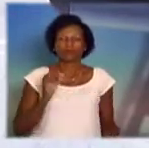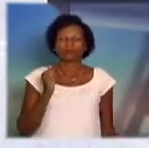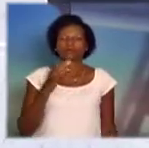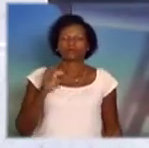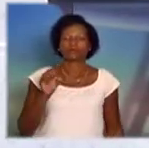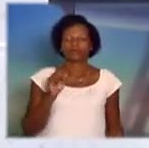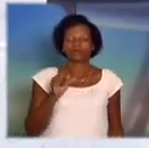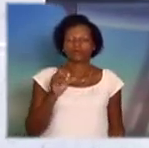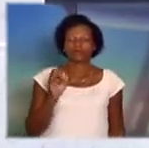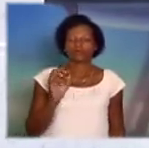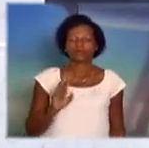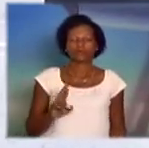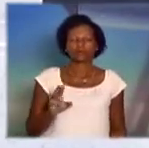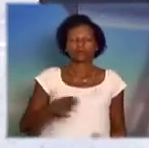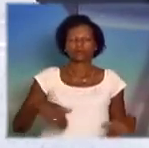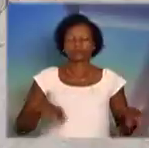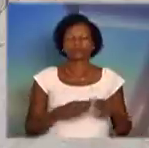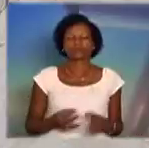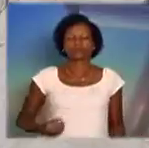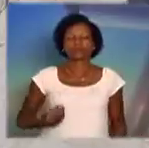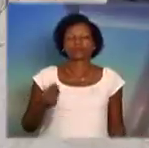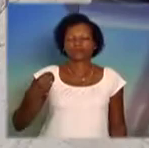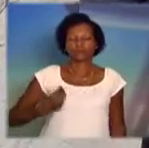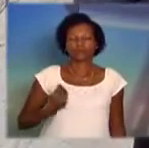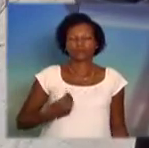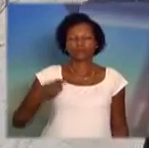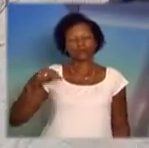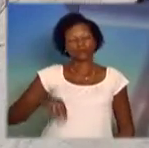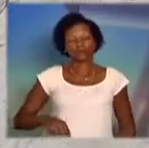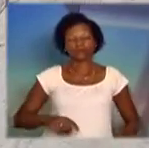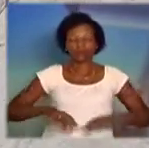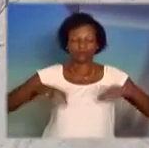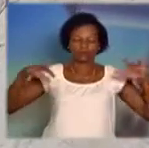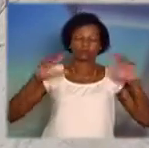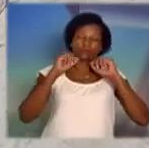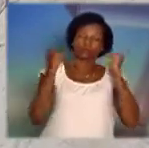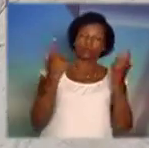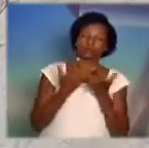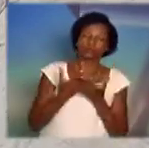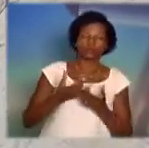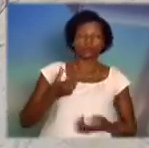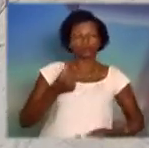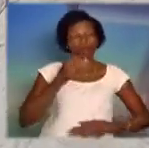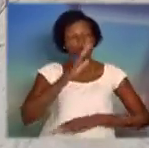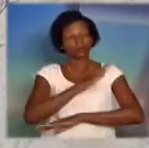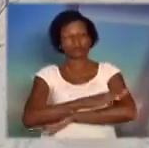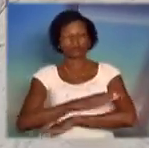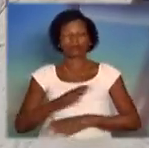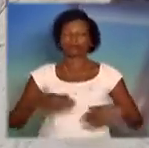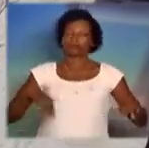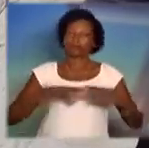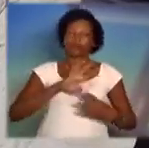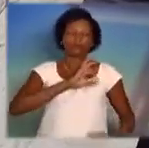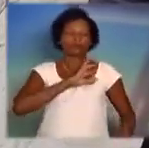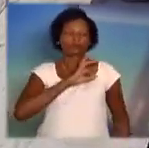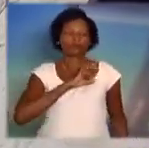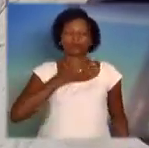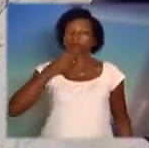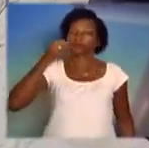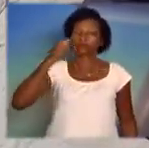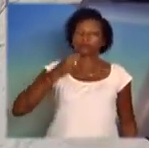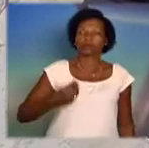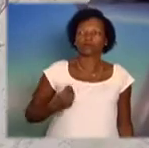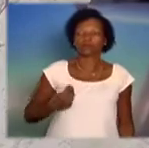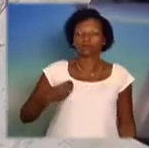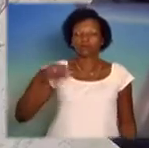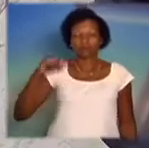aqui no plenário da Assembleia Legislativa, senhores e senhora policial militar aqui presentes, sempre aqui